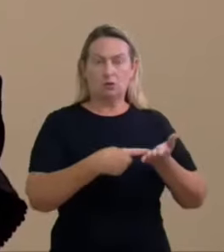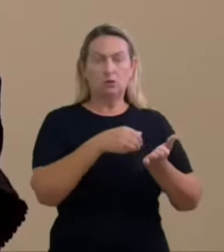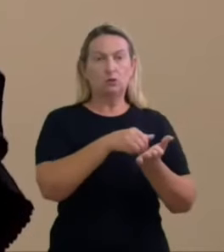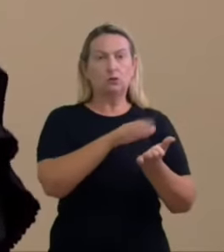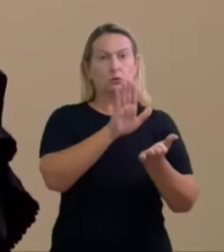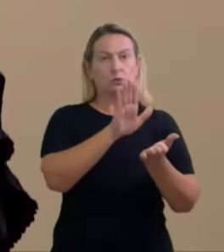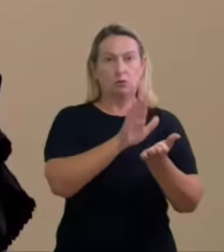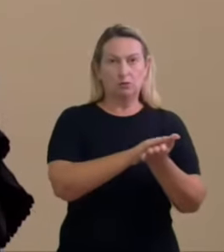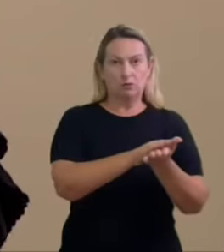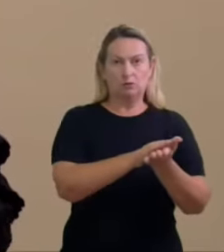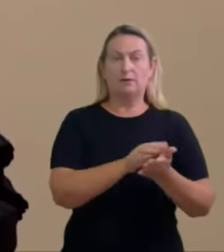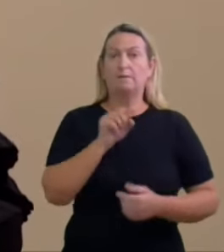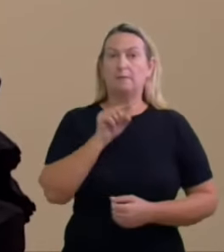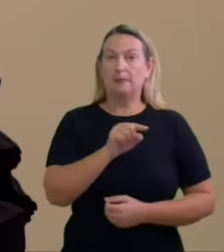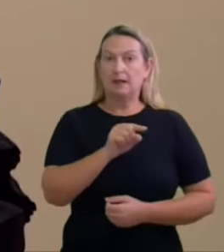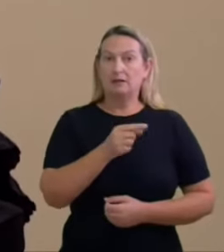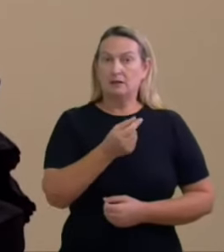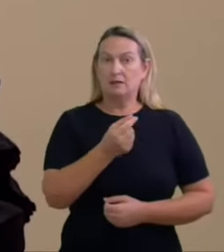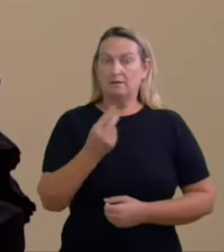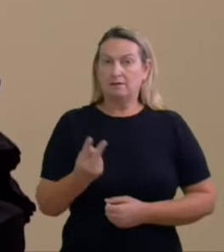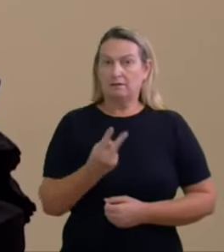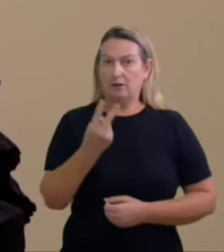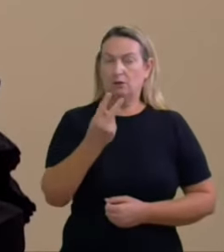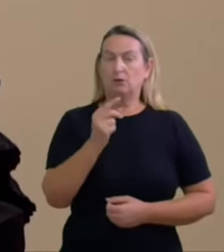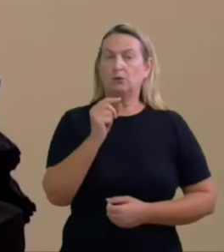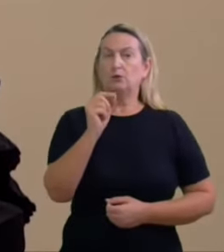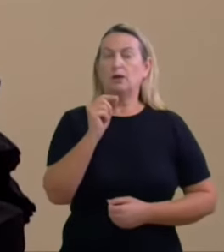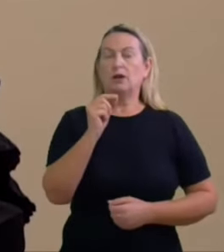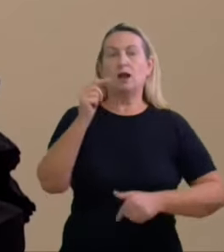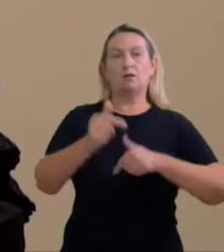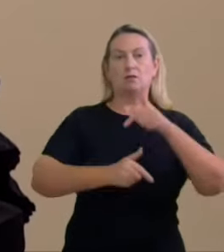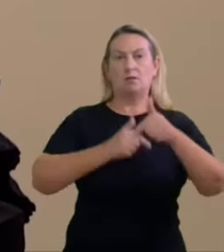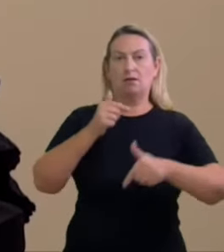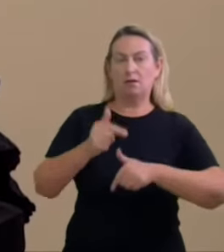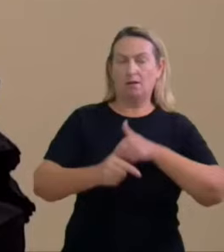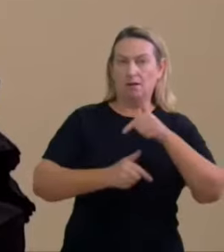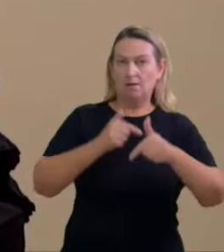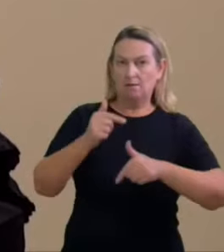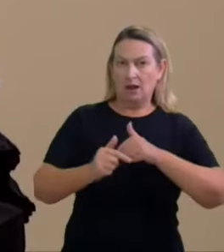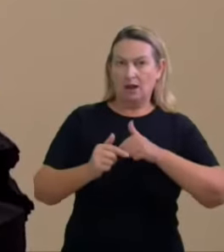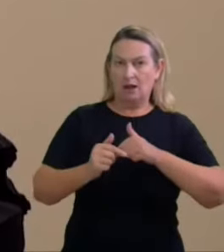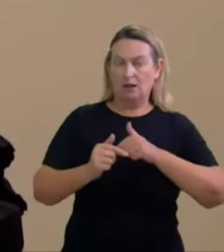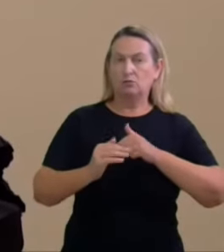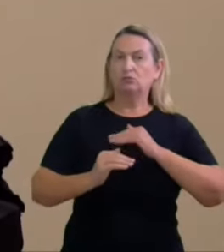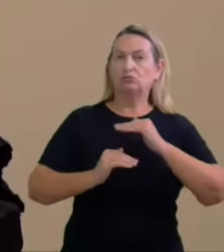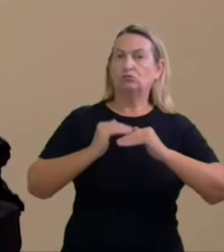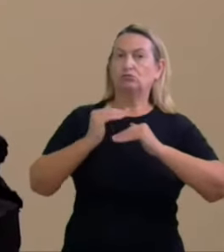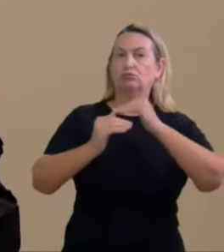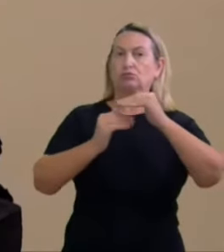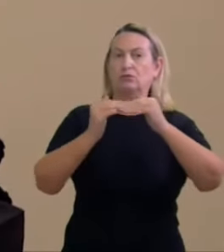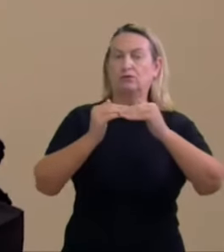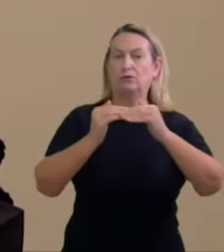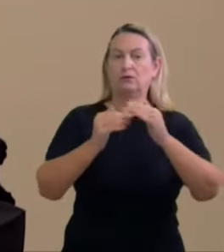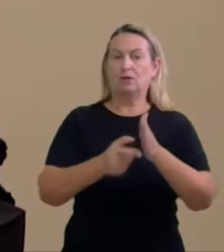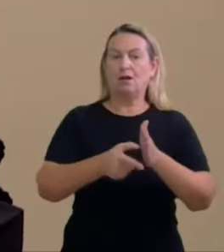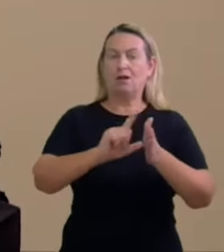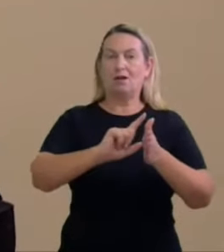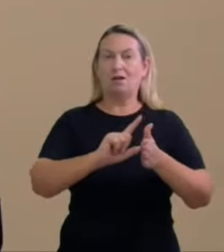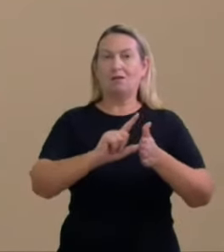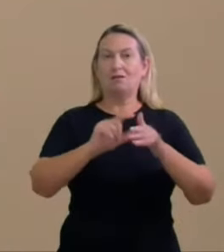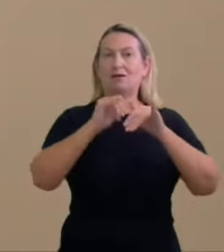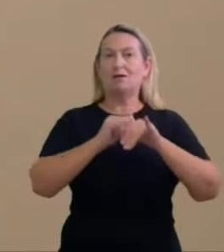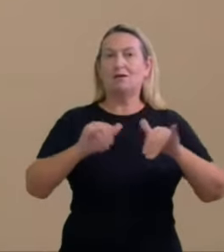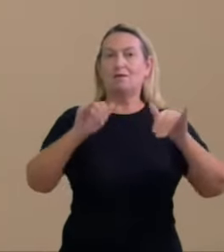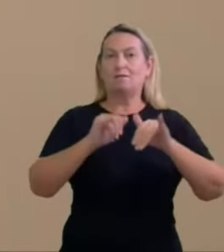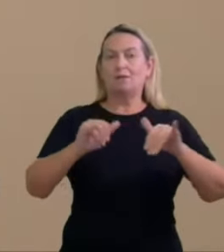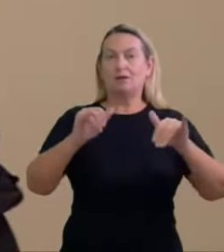esse valor seria abre aspas referente aos trabalhos desempenhados em favor da pré-campanha de Sérgio Moro o contrato nem servia para